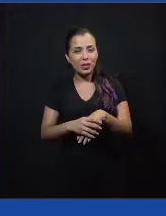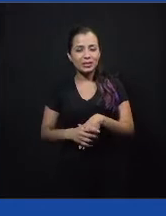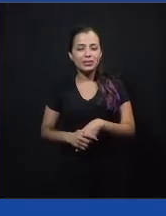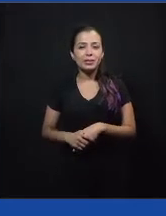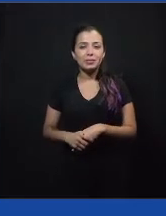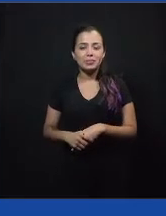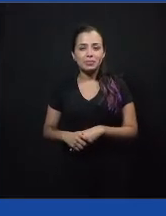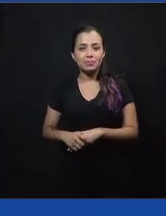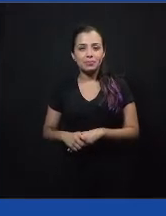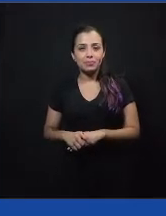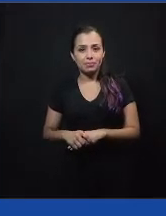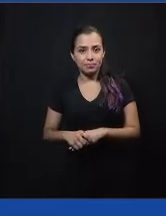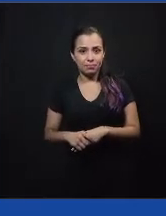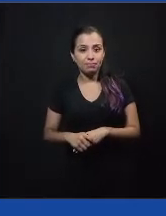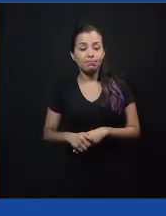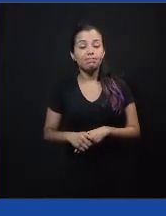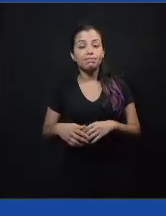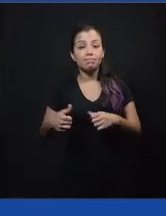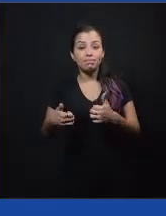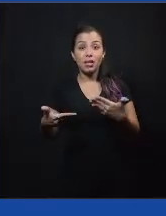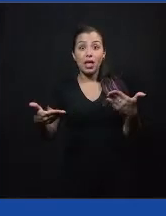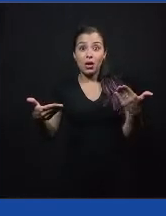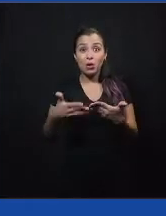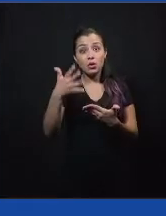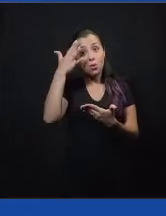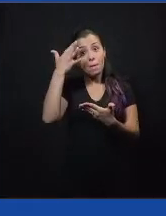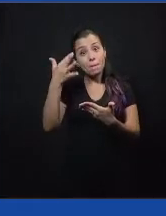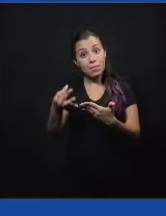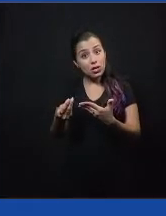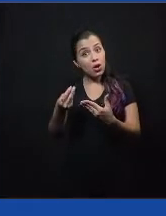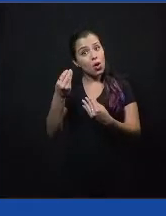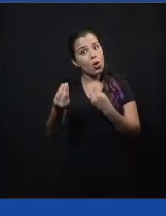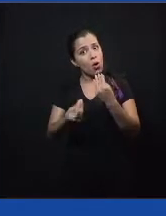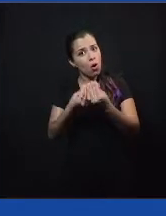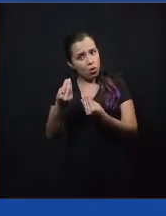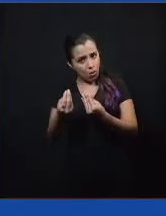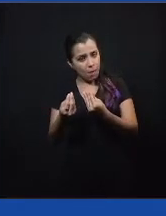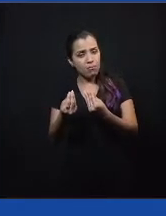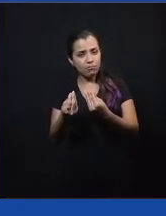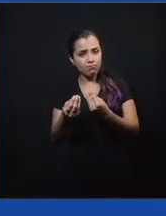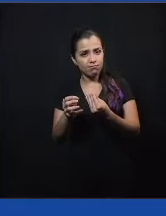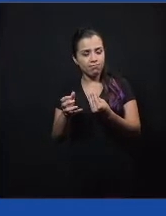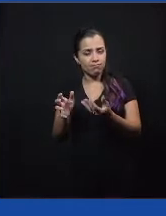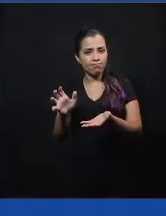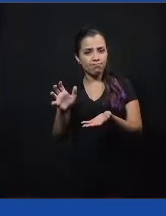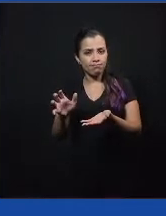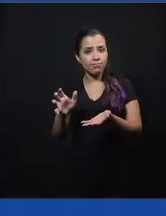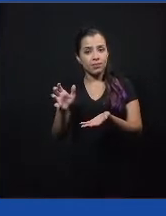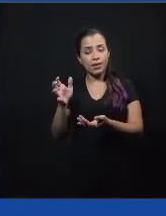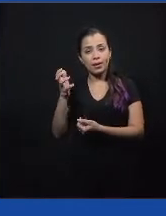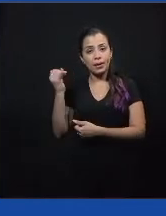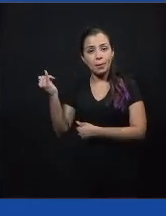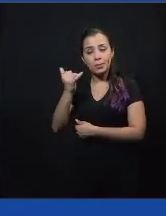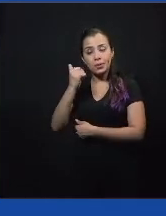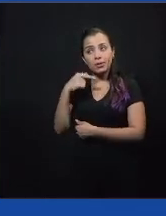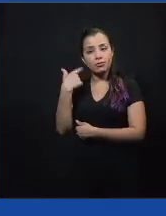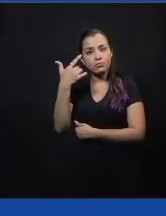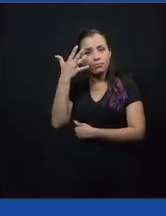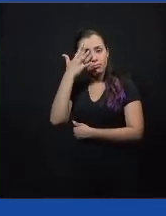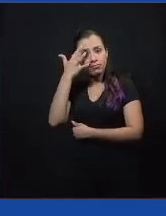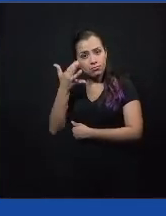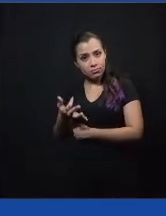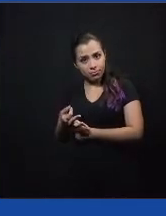Pessoal, agora que a gente conseguiu entender um pouco mais, como o Leonel bem trouxe, que é importante a gente ir para a ação. Então, vocês também